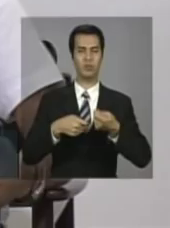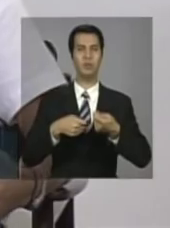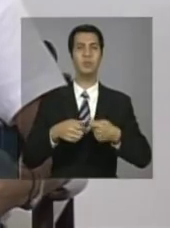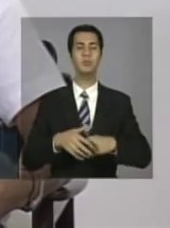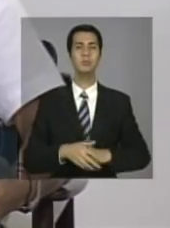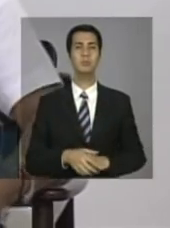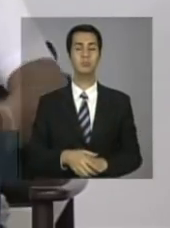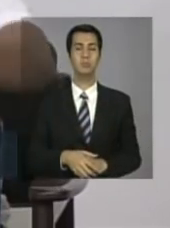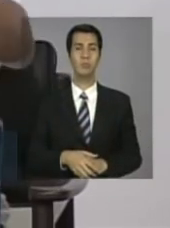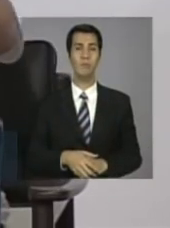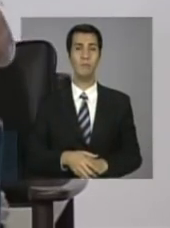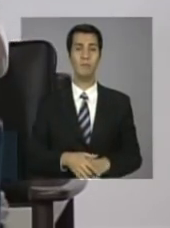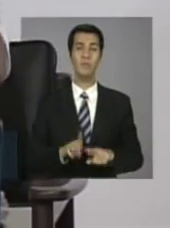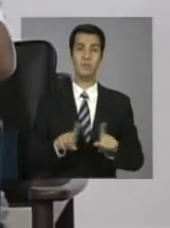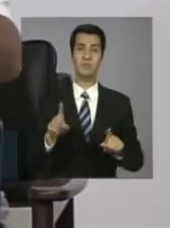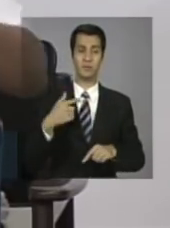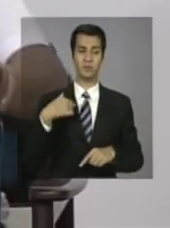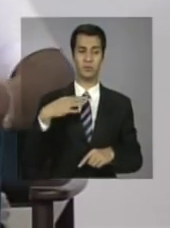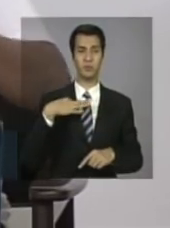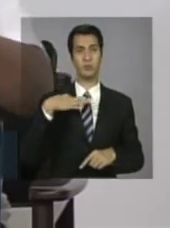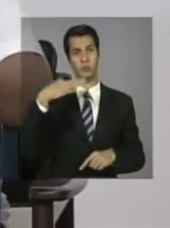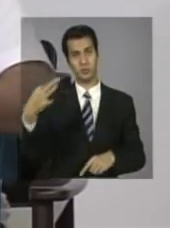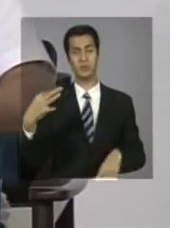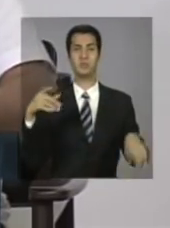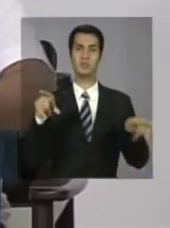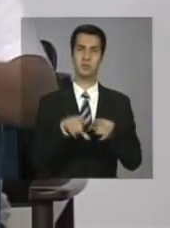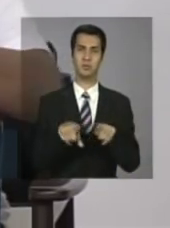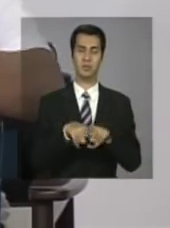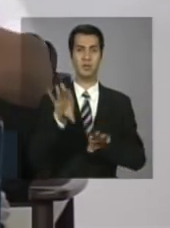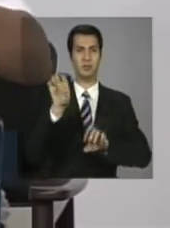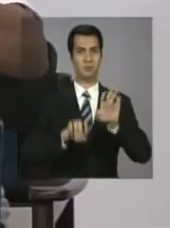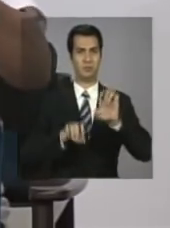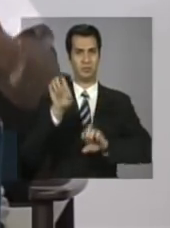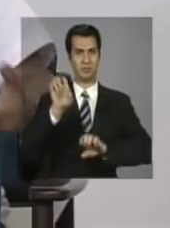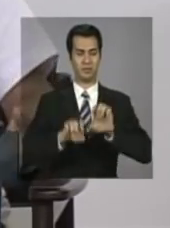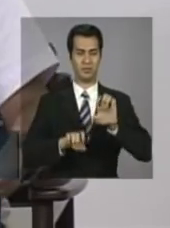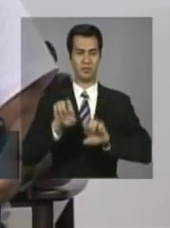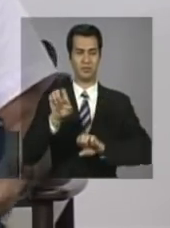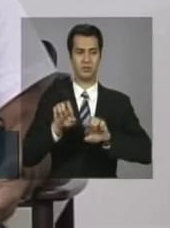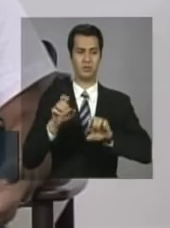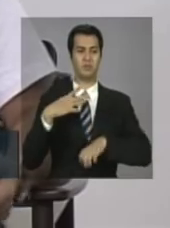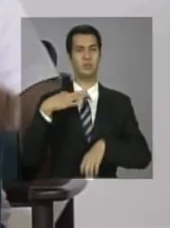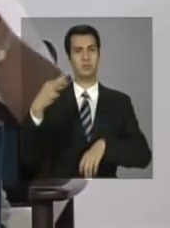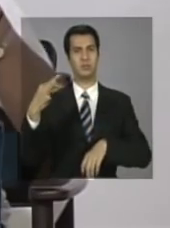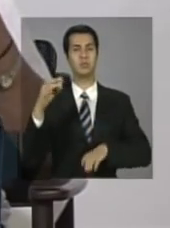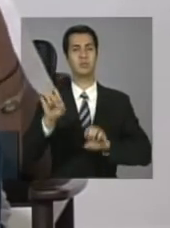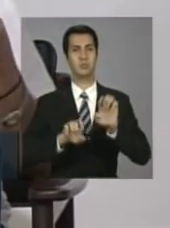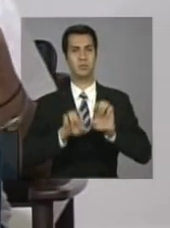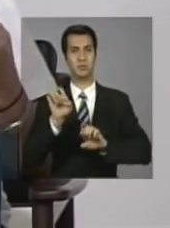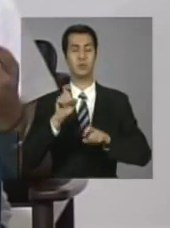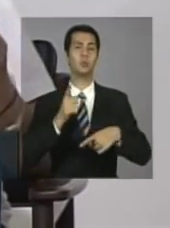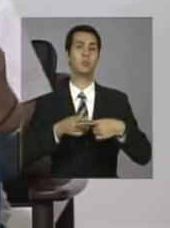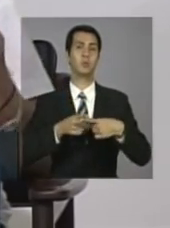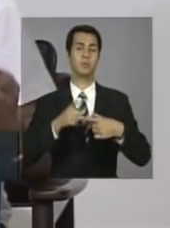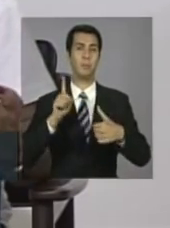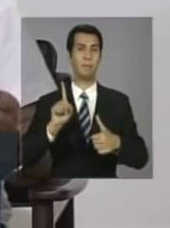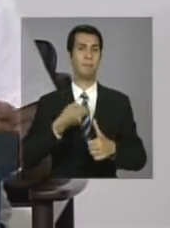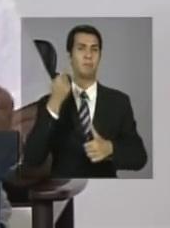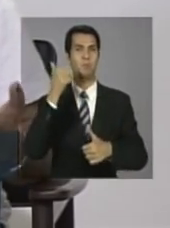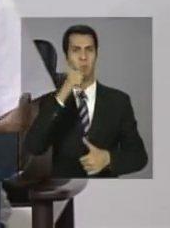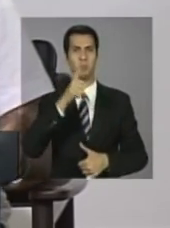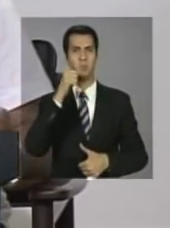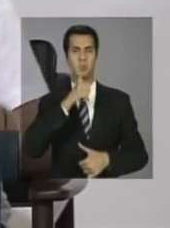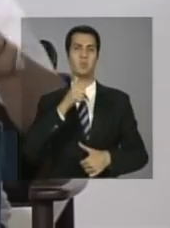empresária, fui também escolhida pela empresa, pelo desafio, a primeira mulher que entrou na